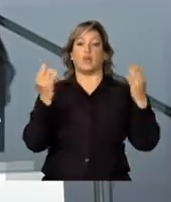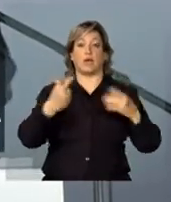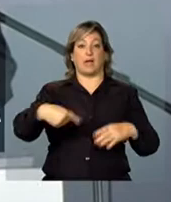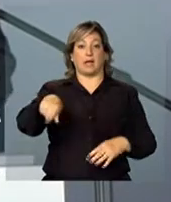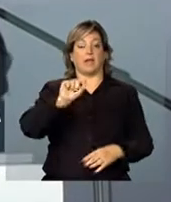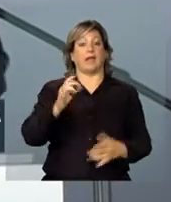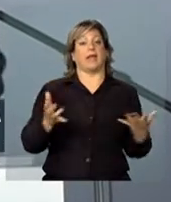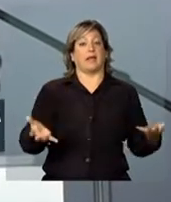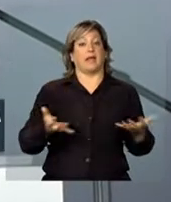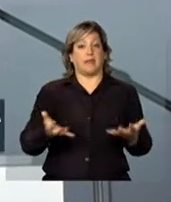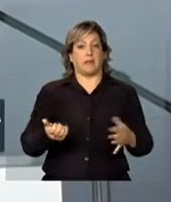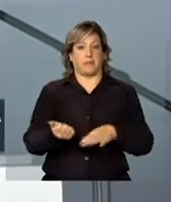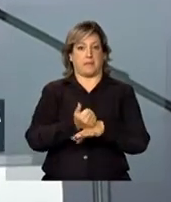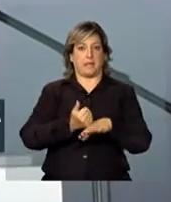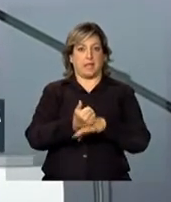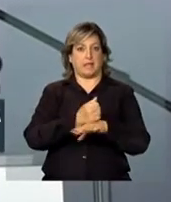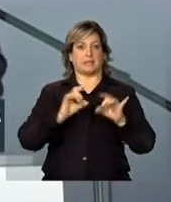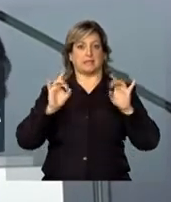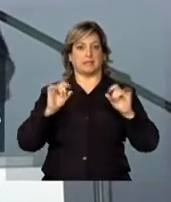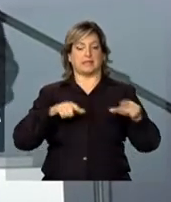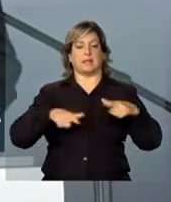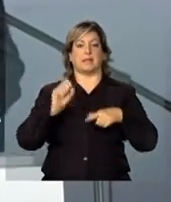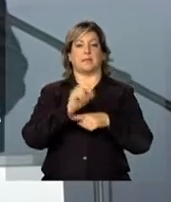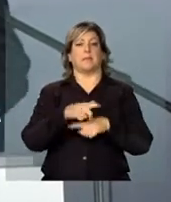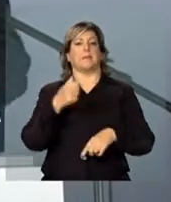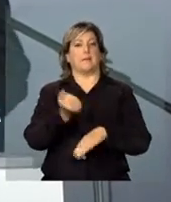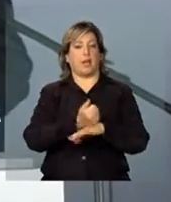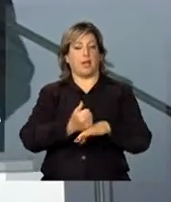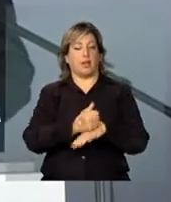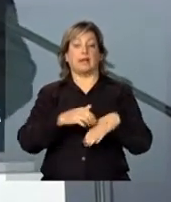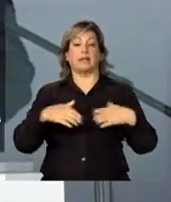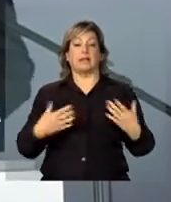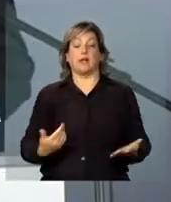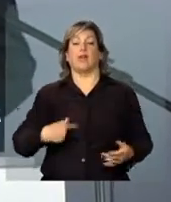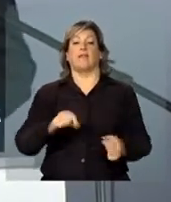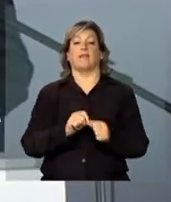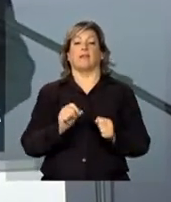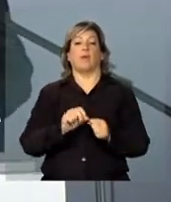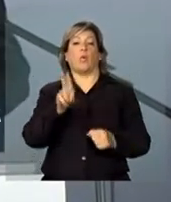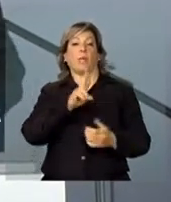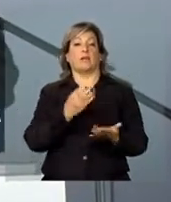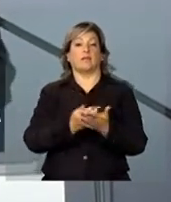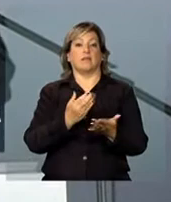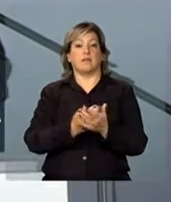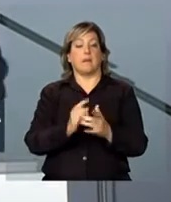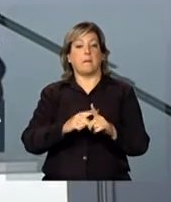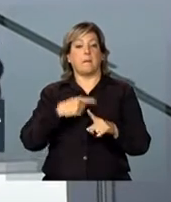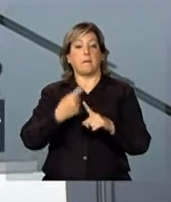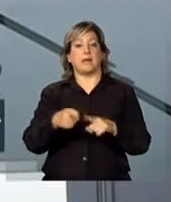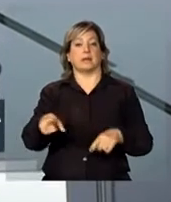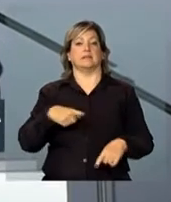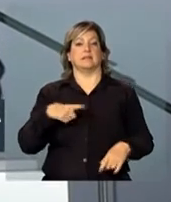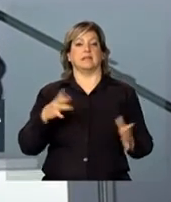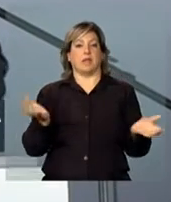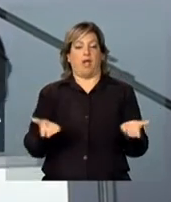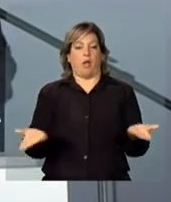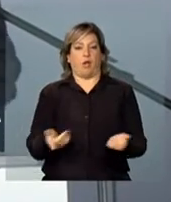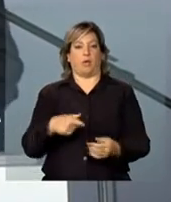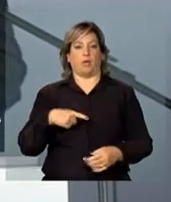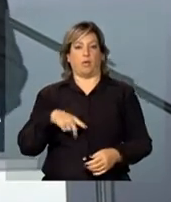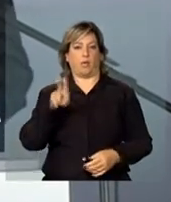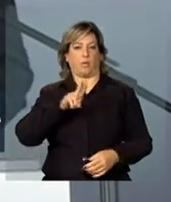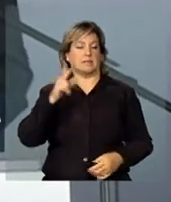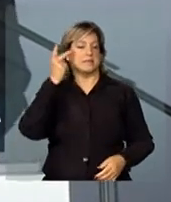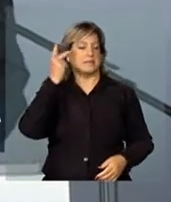aqueles que querem se aprimorar e ter um emprego melhor. E estamos criando uma universidade, mais um campo da Universidade Federal de São Paulo.